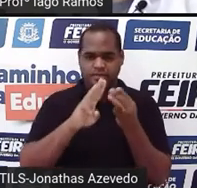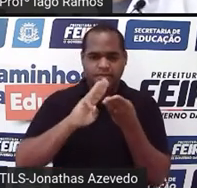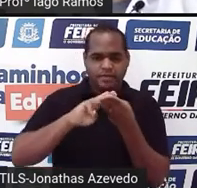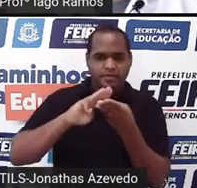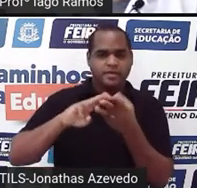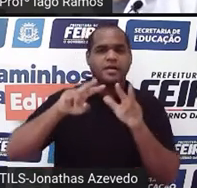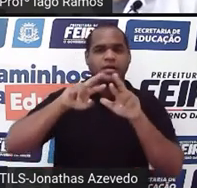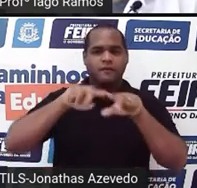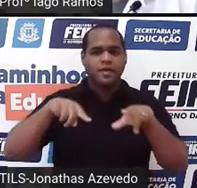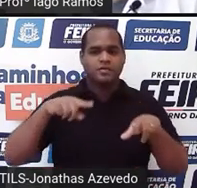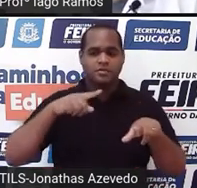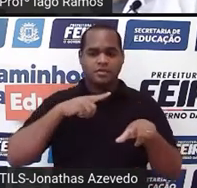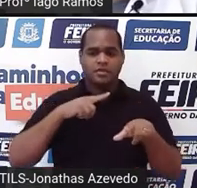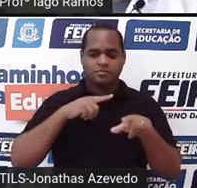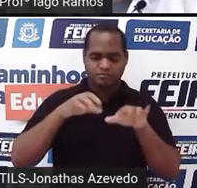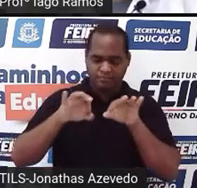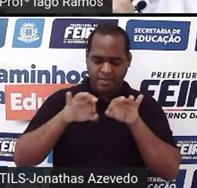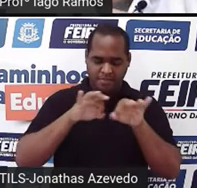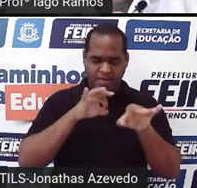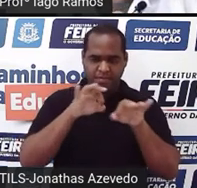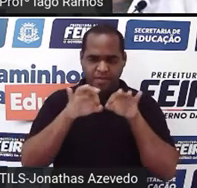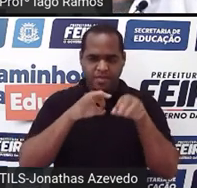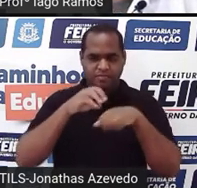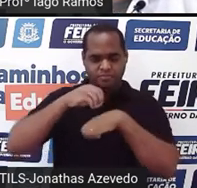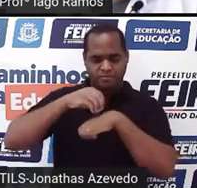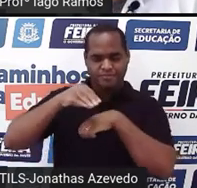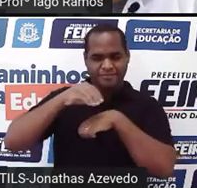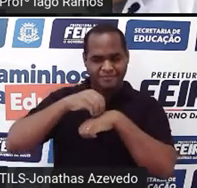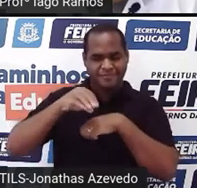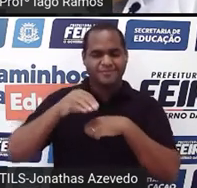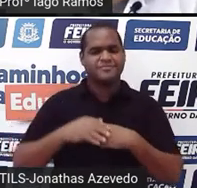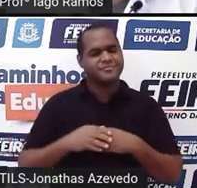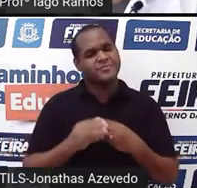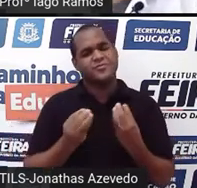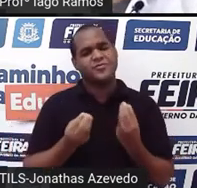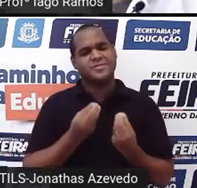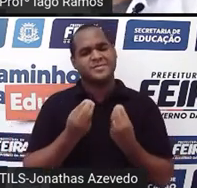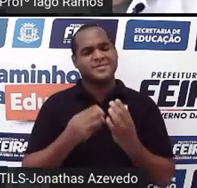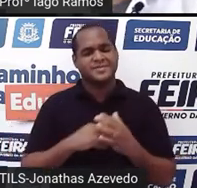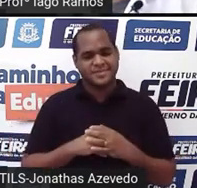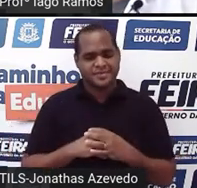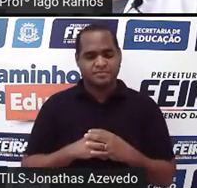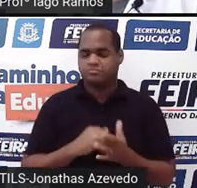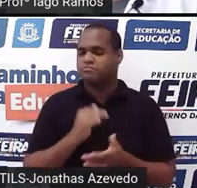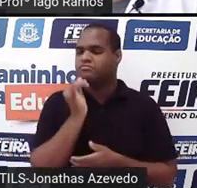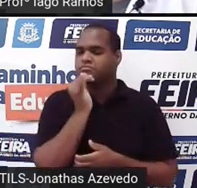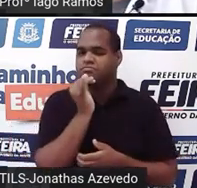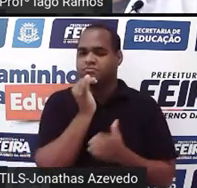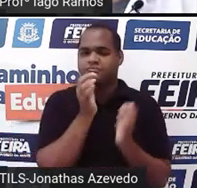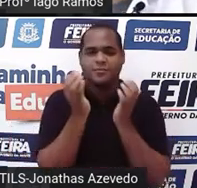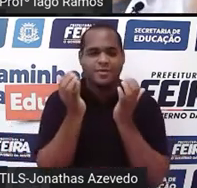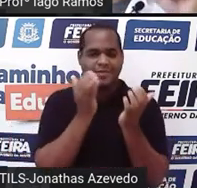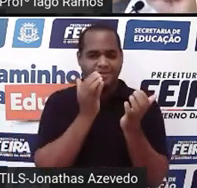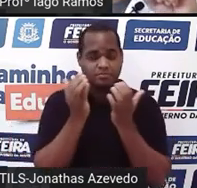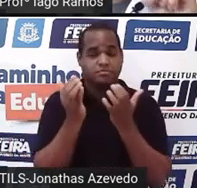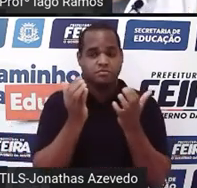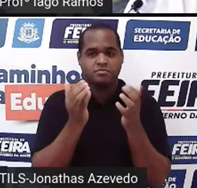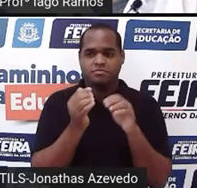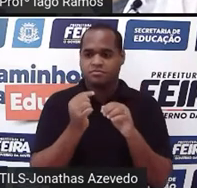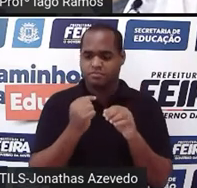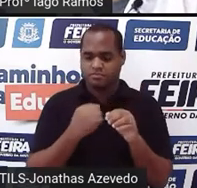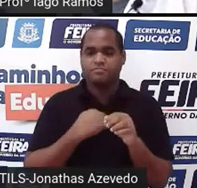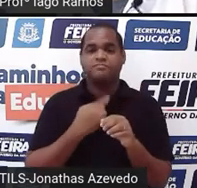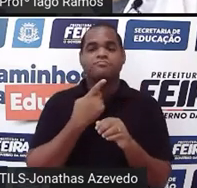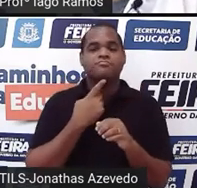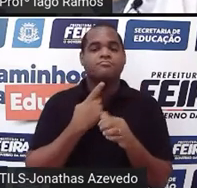tratamento das informações. Como assim, professor? Se, por exemplo, eu quero entender, olha